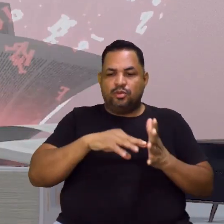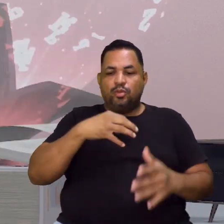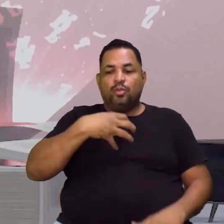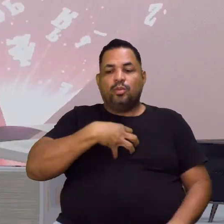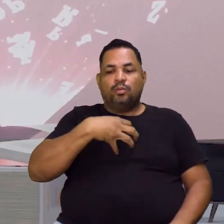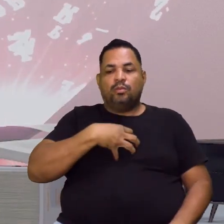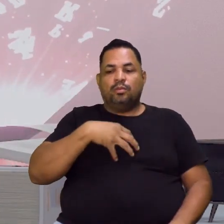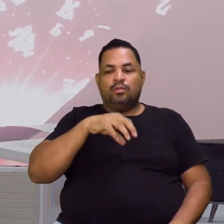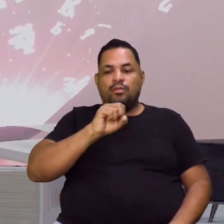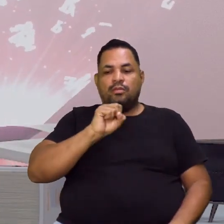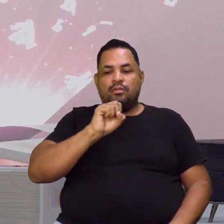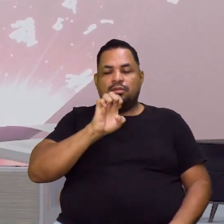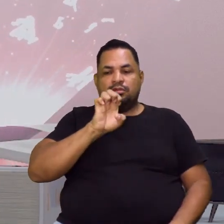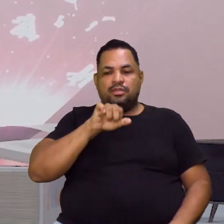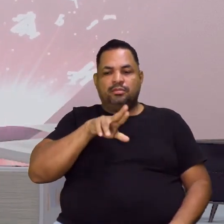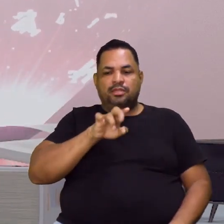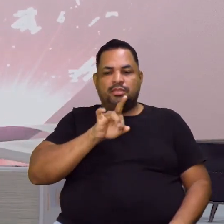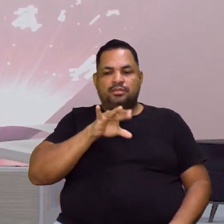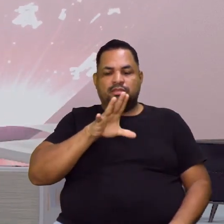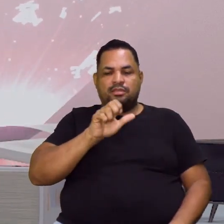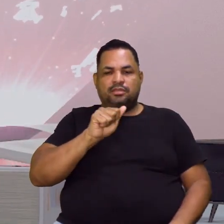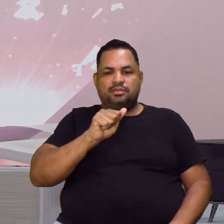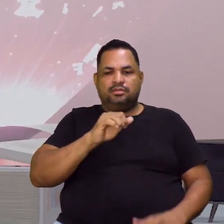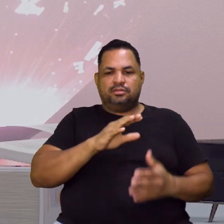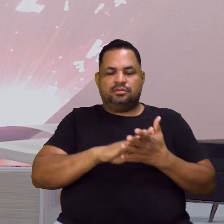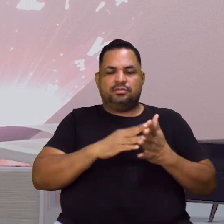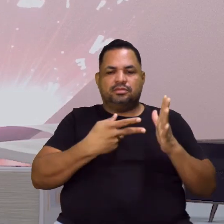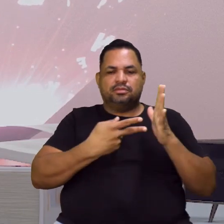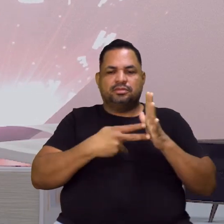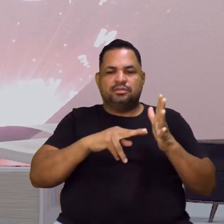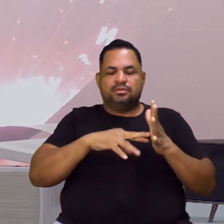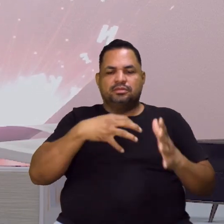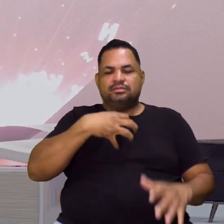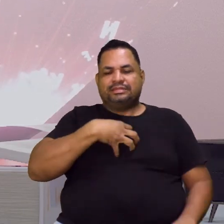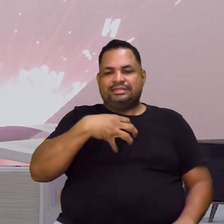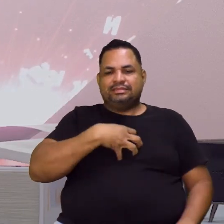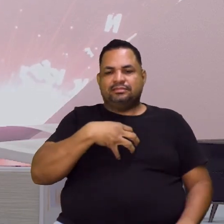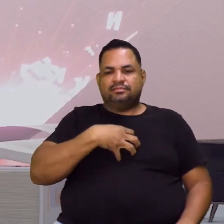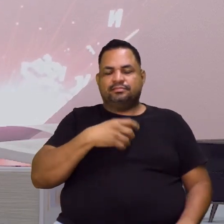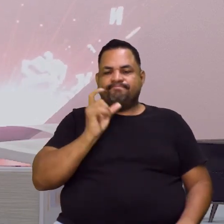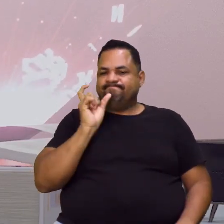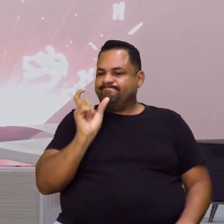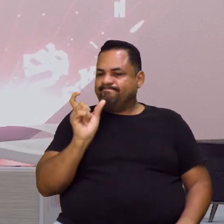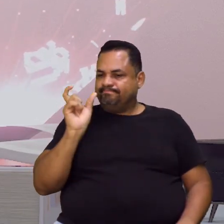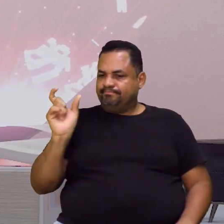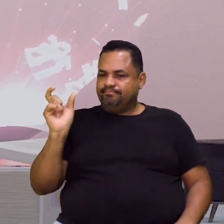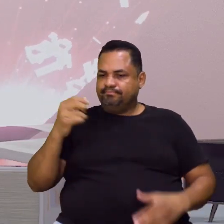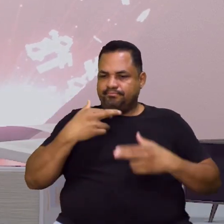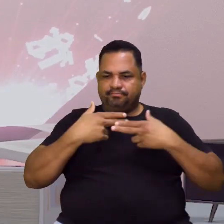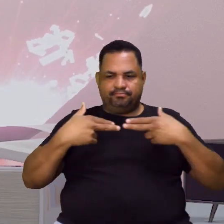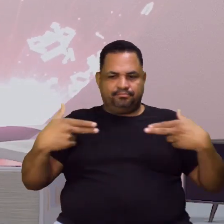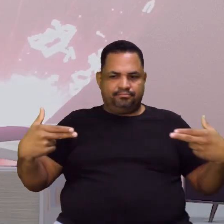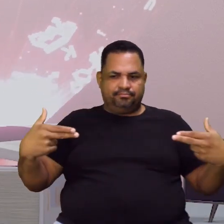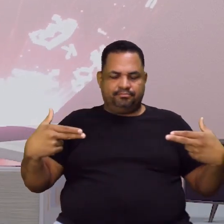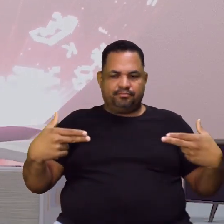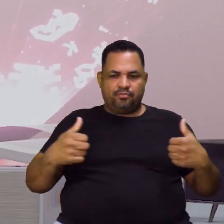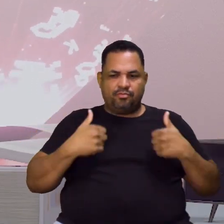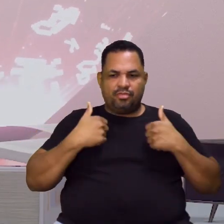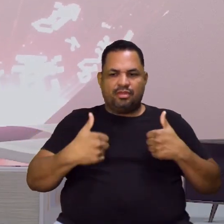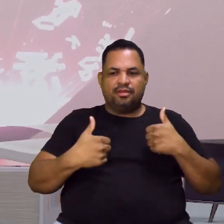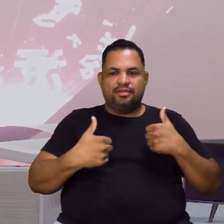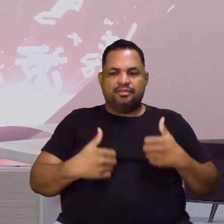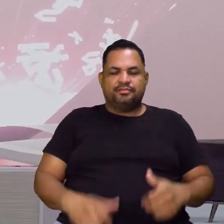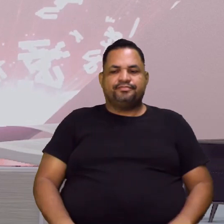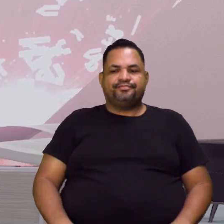a semântica? Nós vamos trabalhar o quê? A significação das palavras. Beleza?